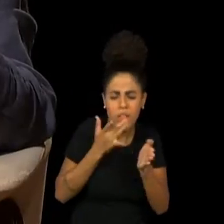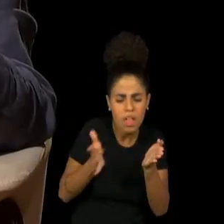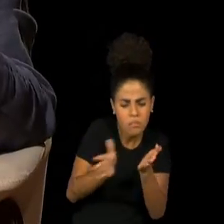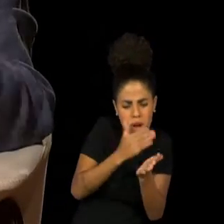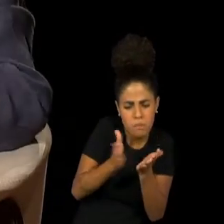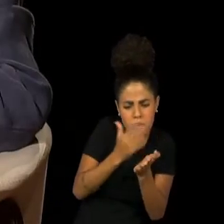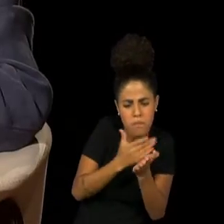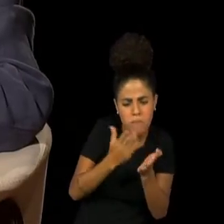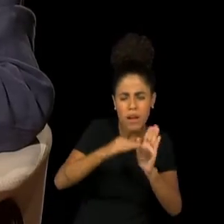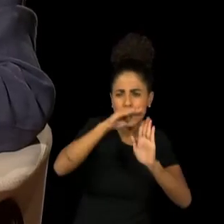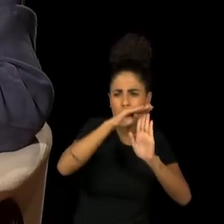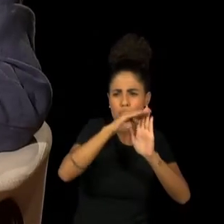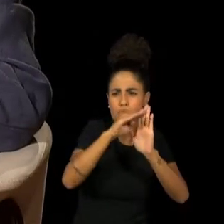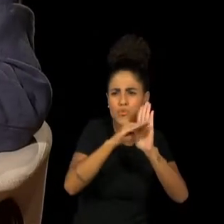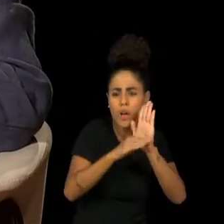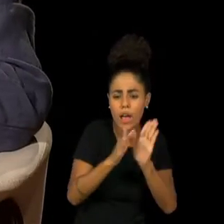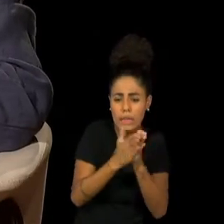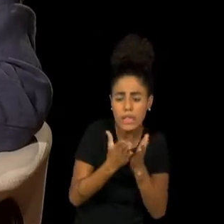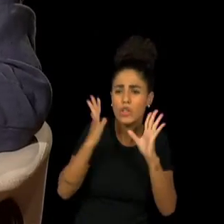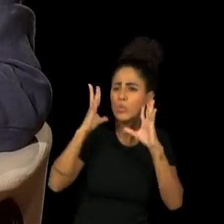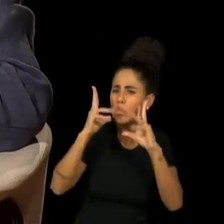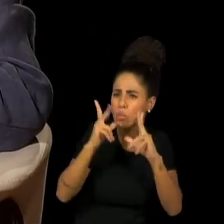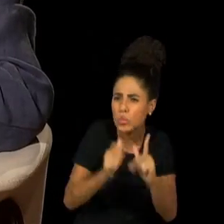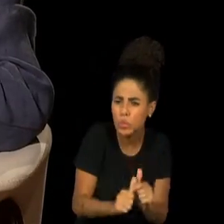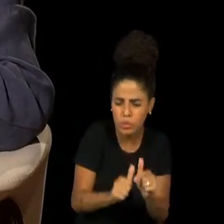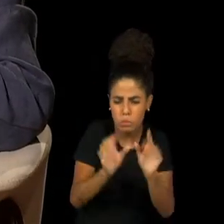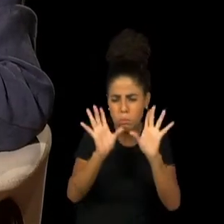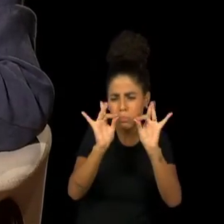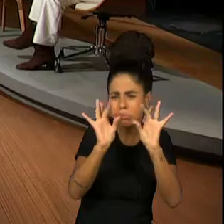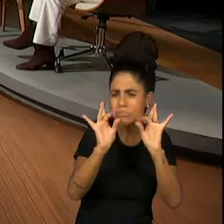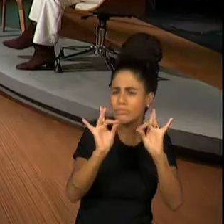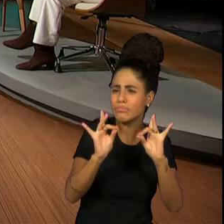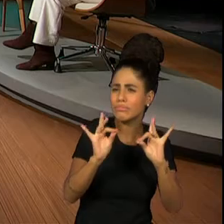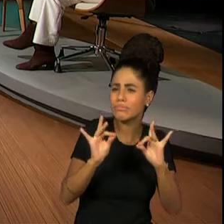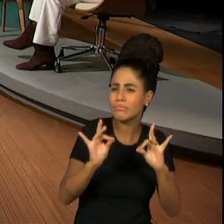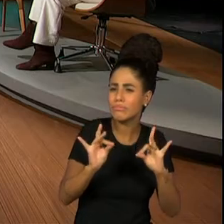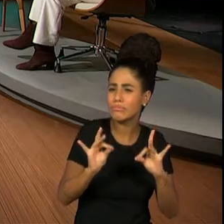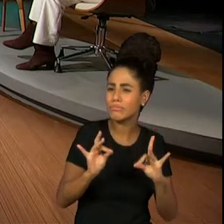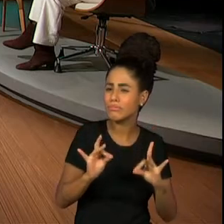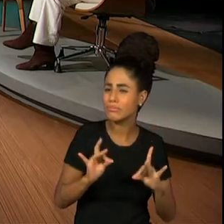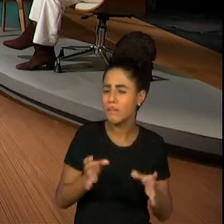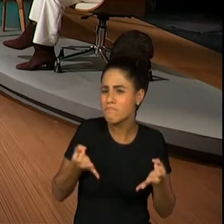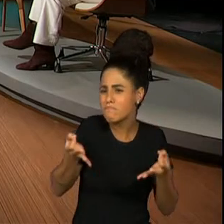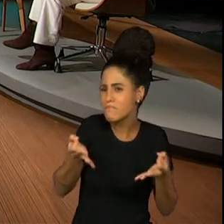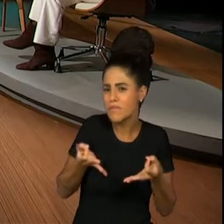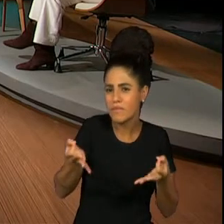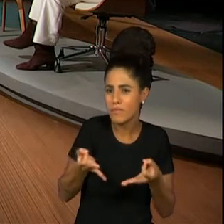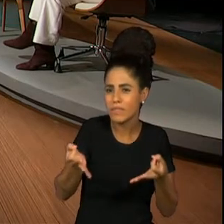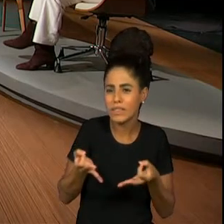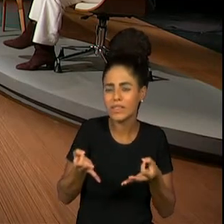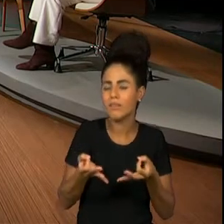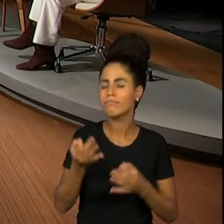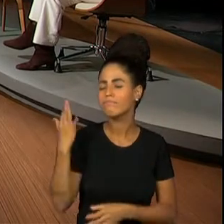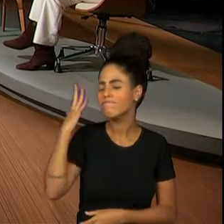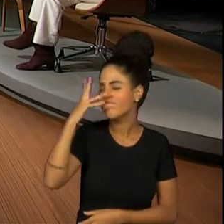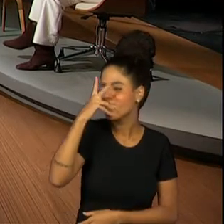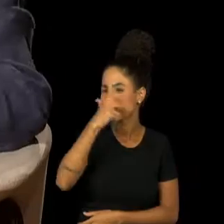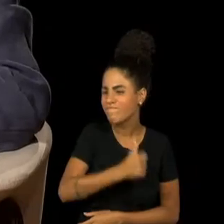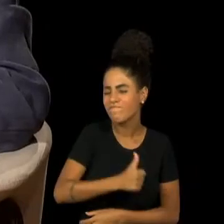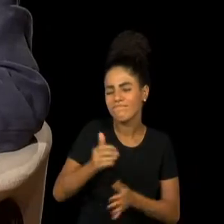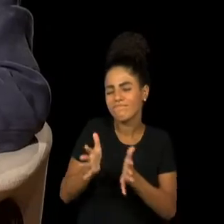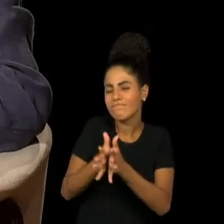praticamente o livro inteiro de Pedra do Reino e o Rei do Agolado, do Ariano Soassuna. O Ariano Soassuna realmente é maravilhoso. Mas,